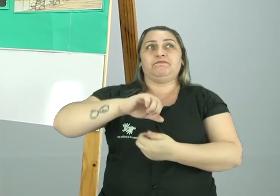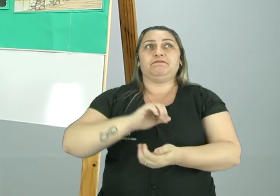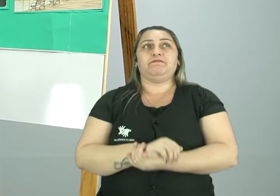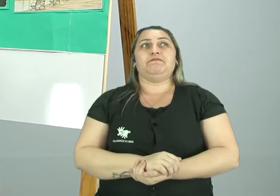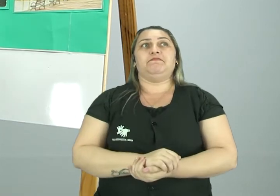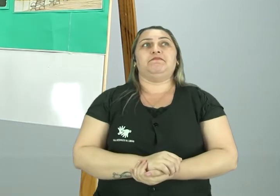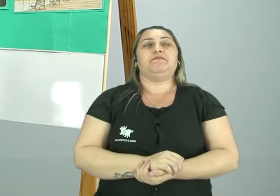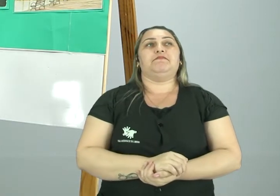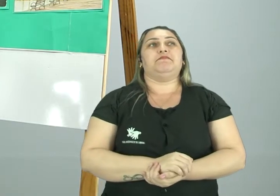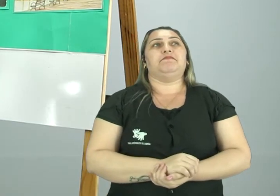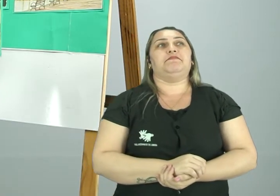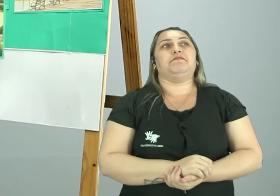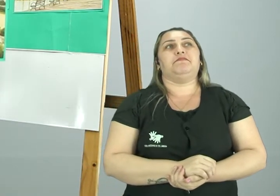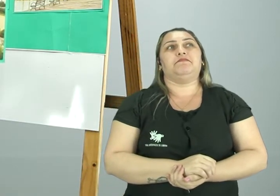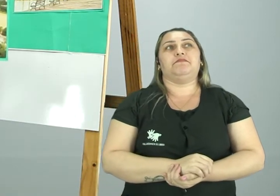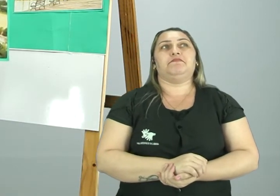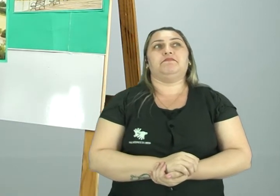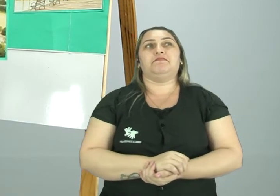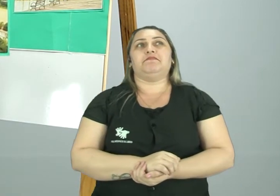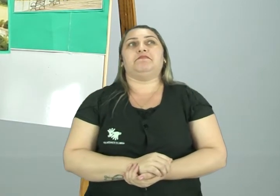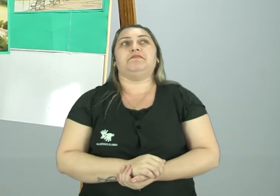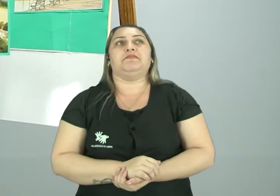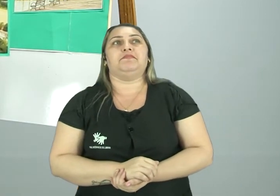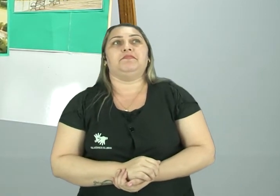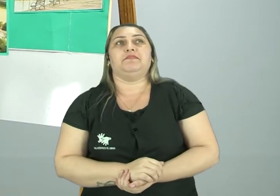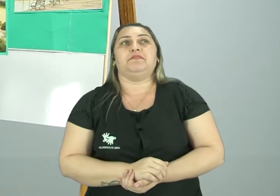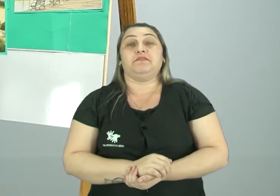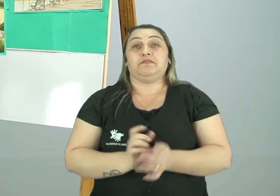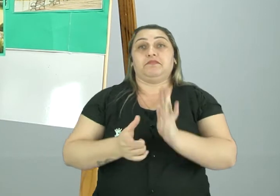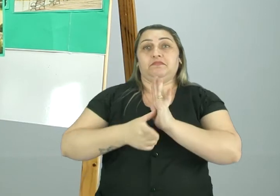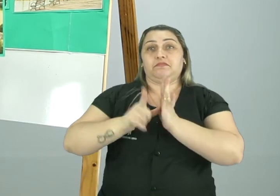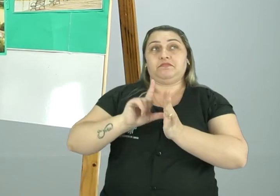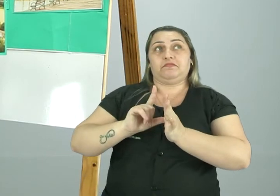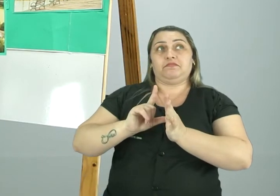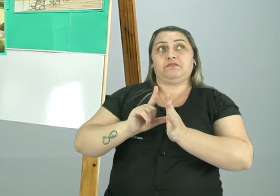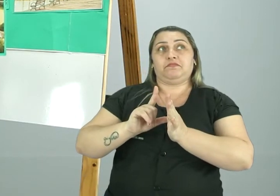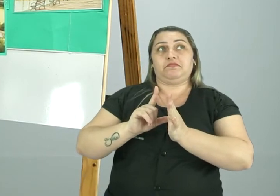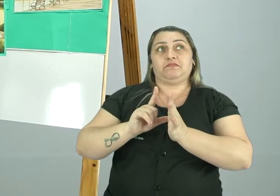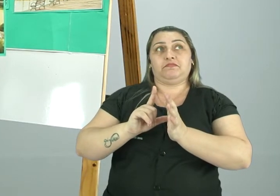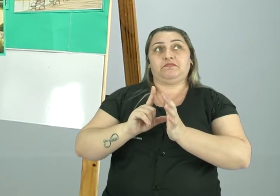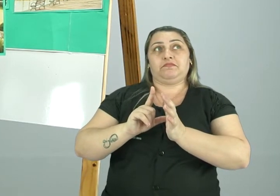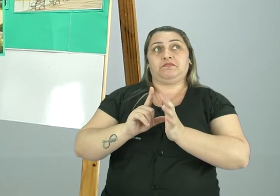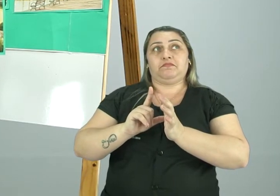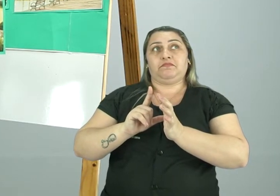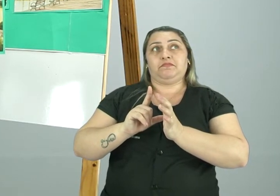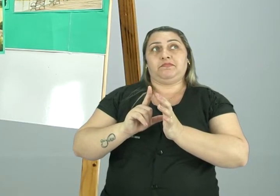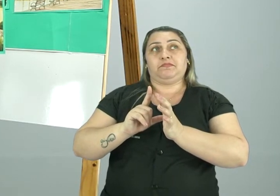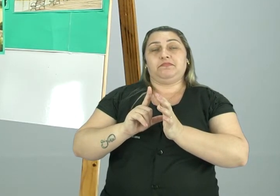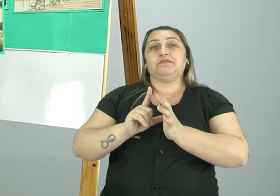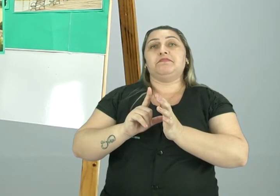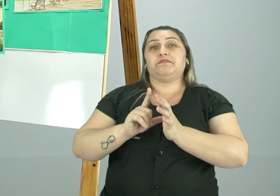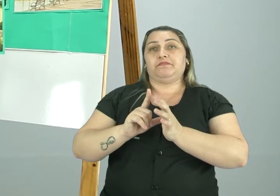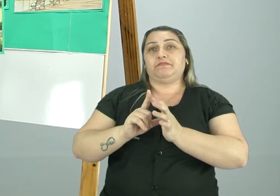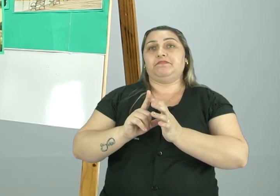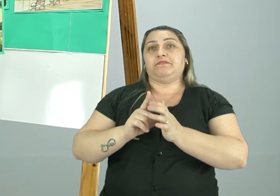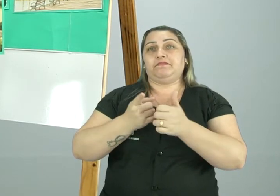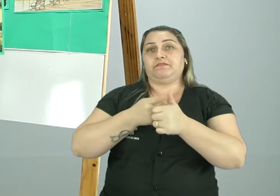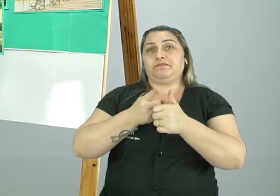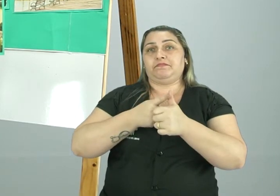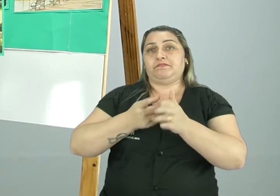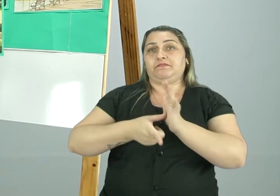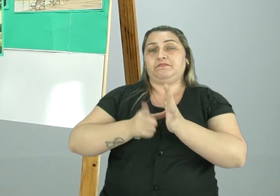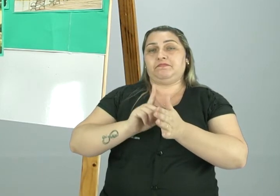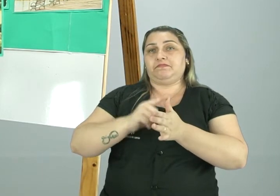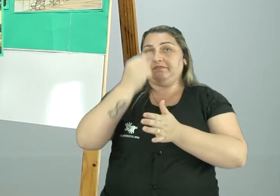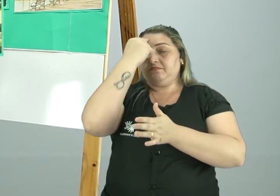local e como é hoje. Antes, nós tínhamos só esta imagem